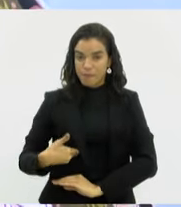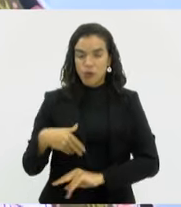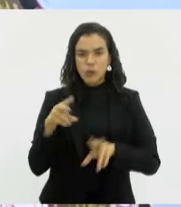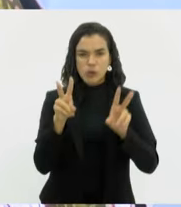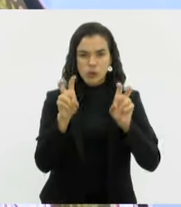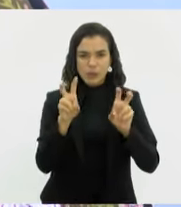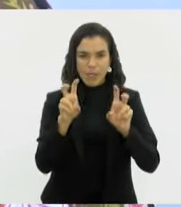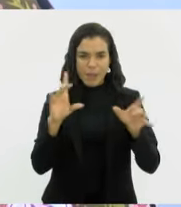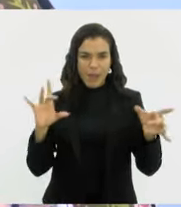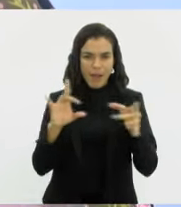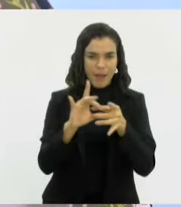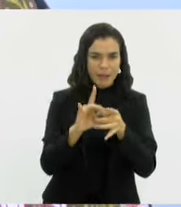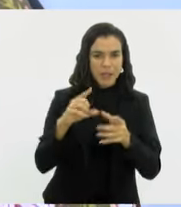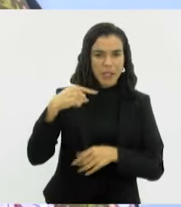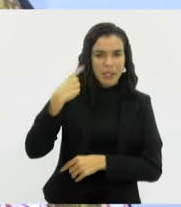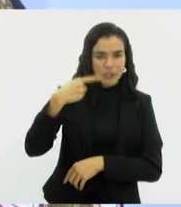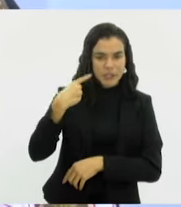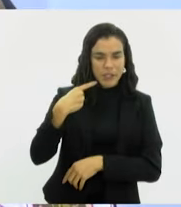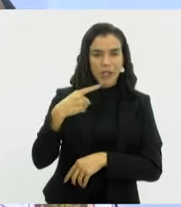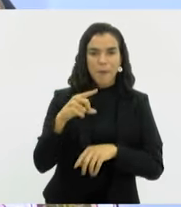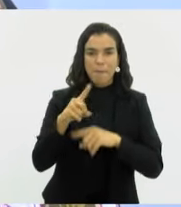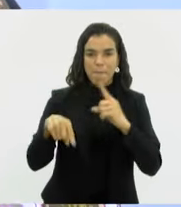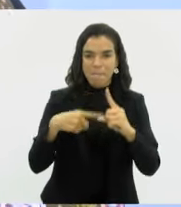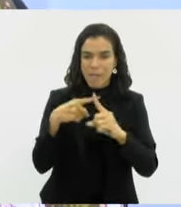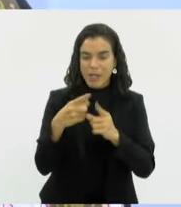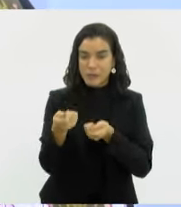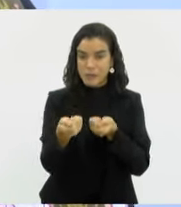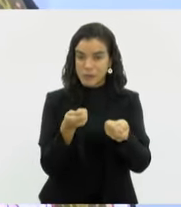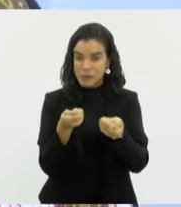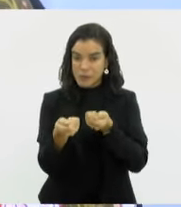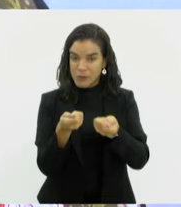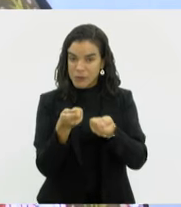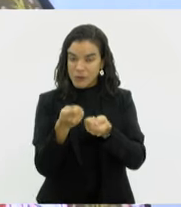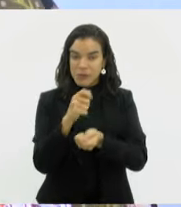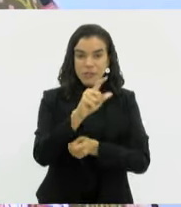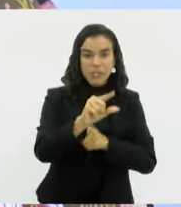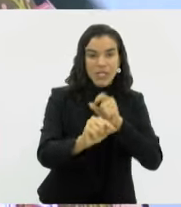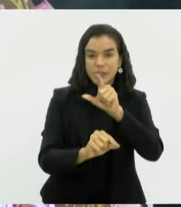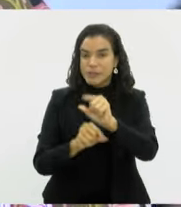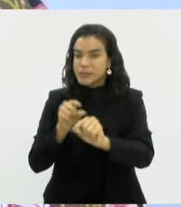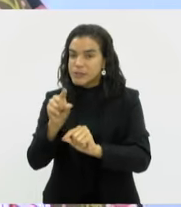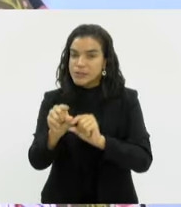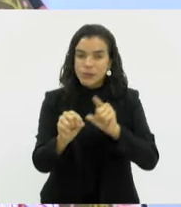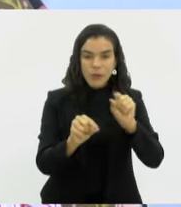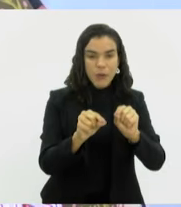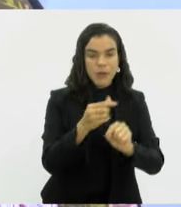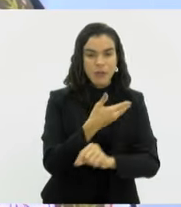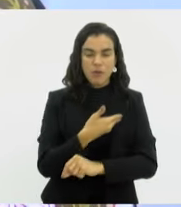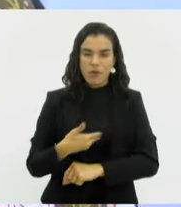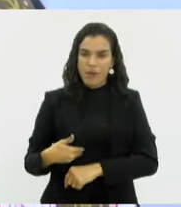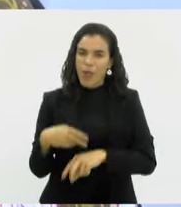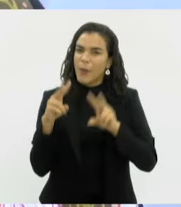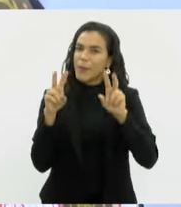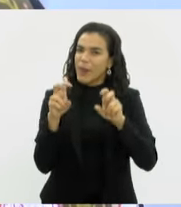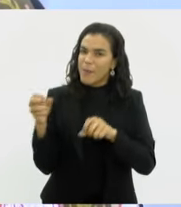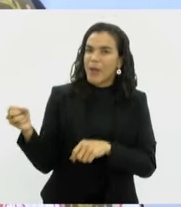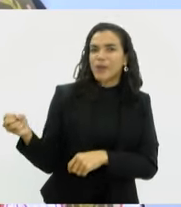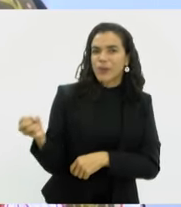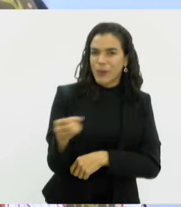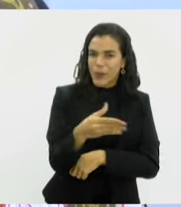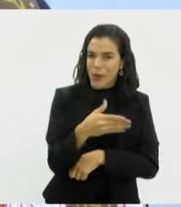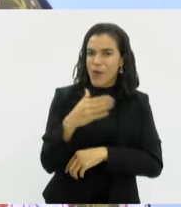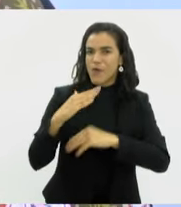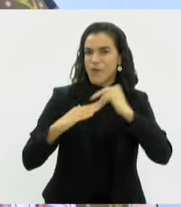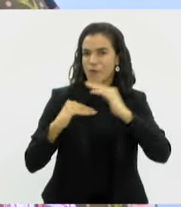relacionados ao controle democrático das escolhas públicas são temas ainda novos para os nossos